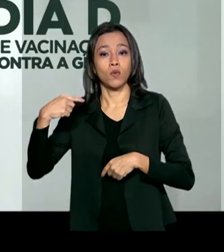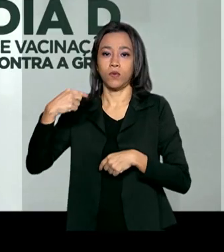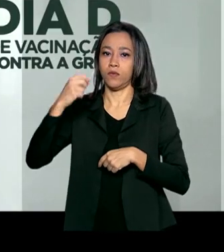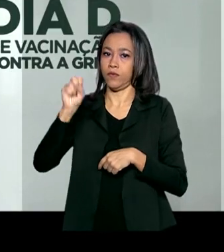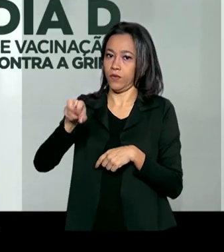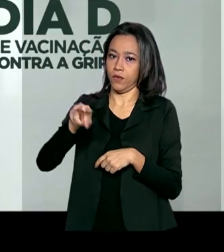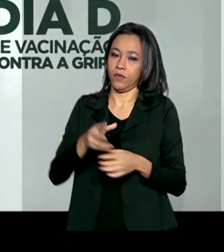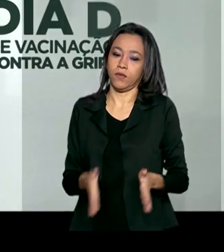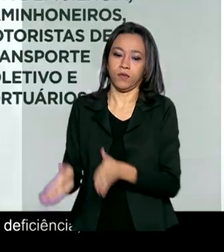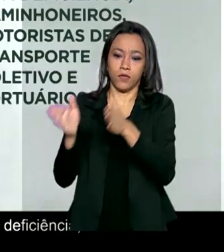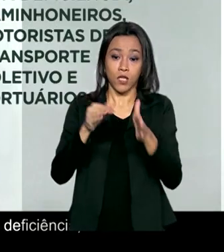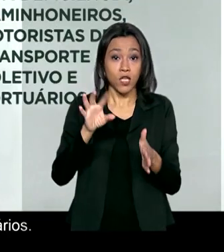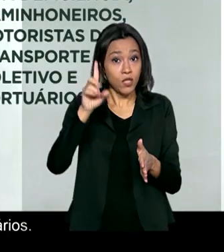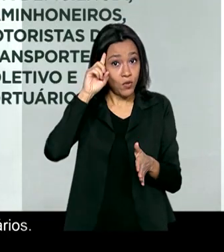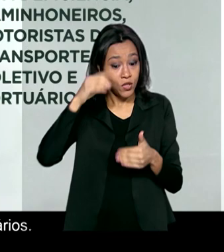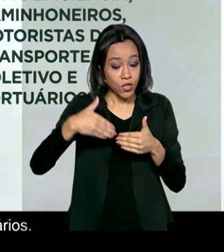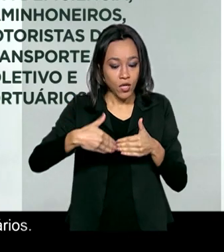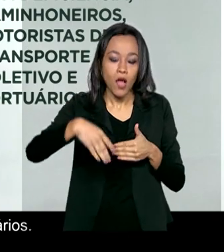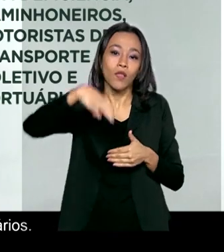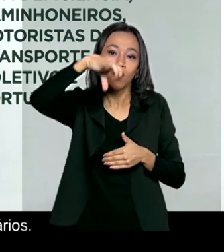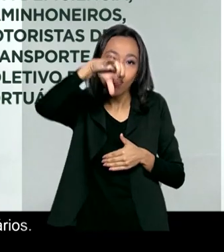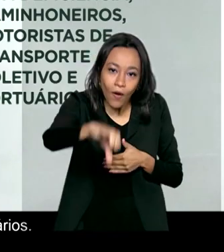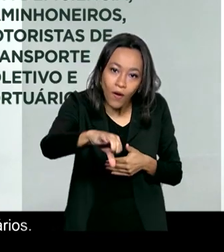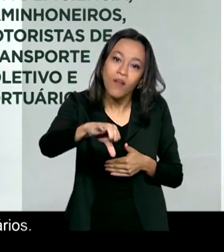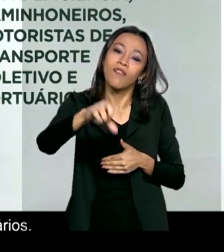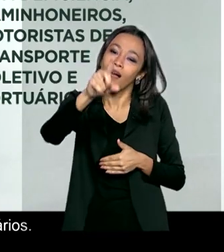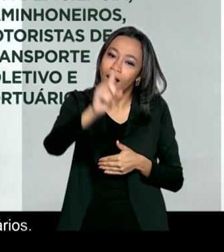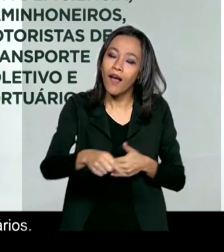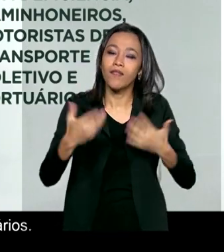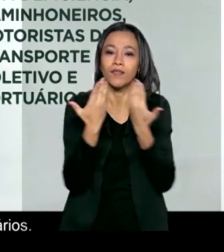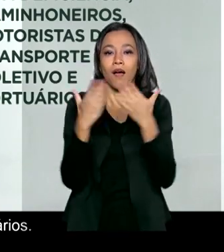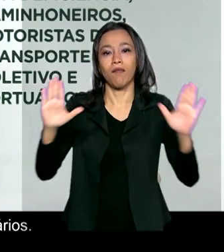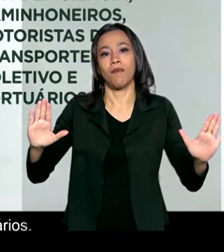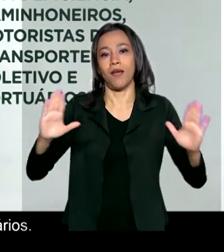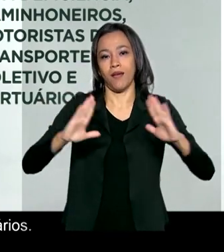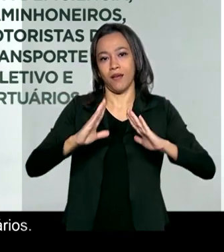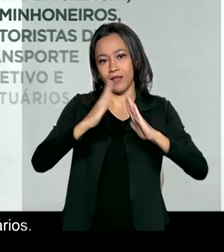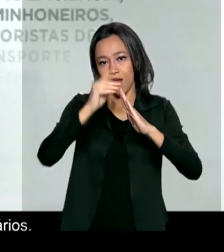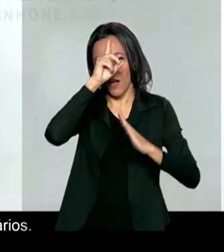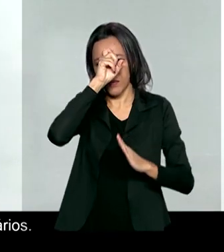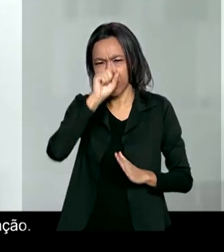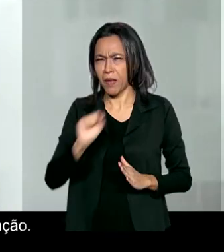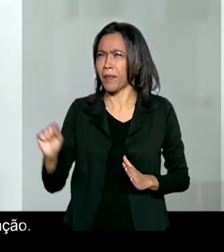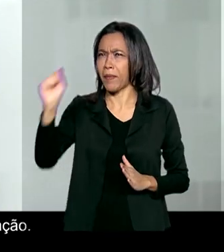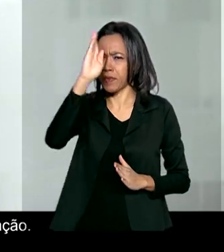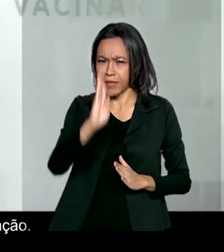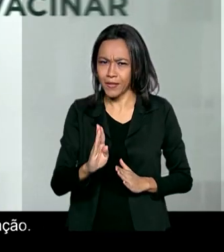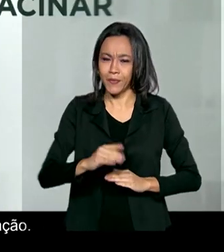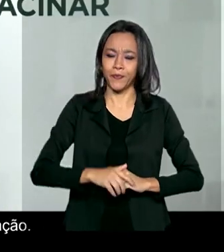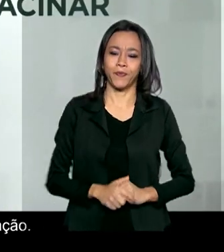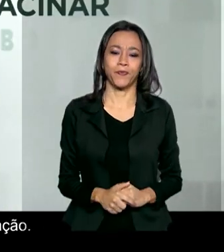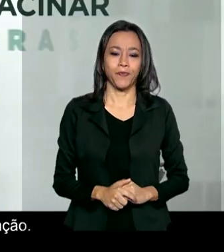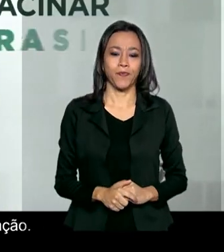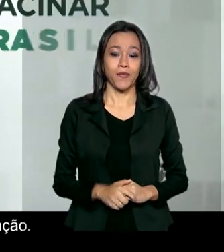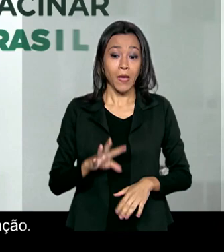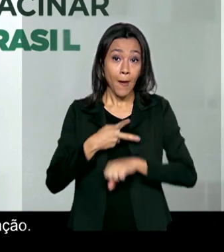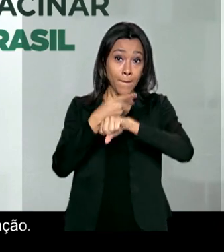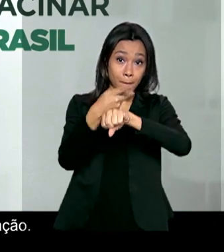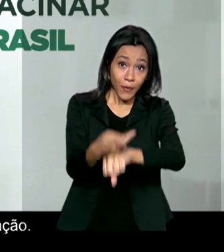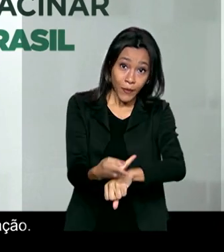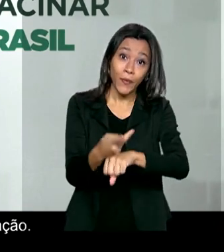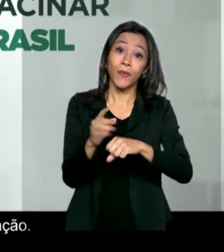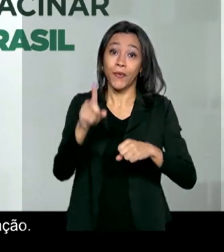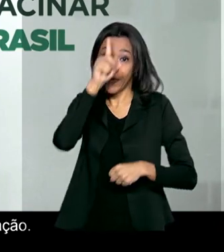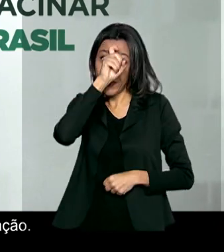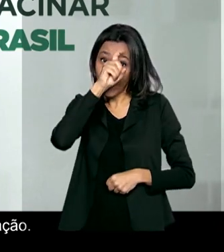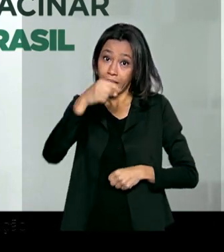9, dia D da campanha, os postos também vão estar funcionando em todo o país. Procure um posto de saúde e leve